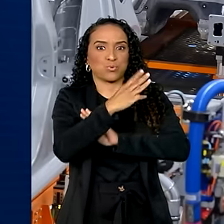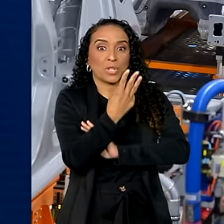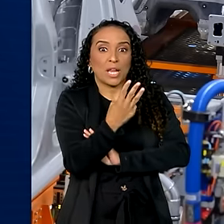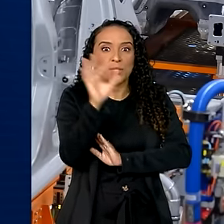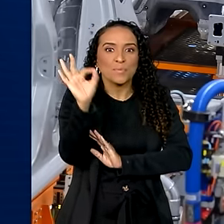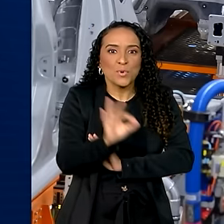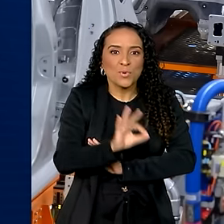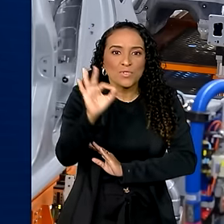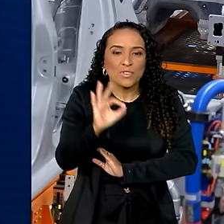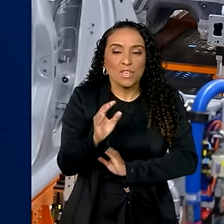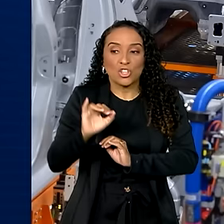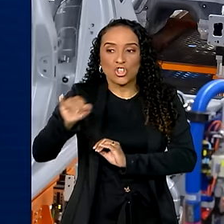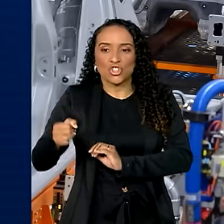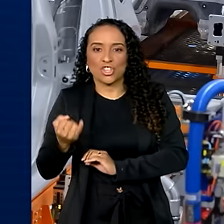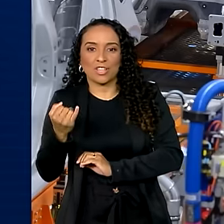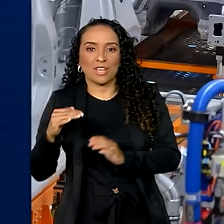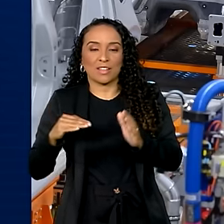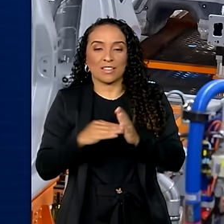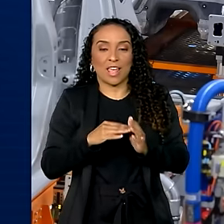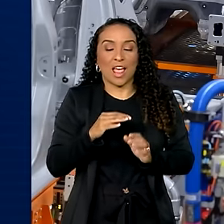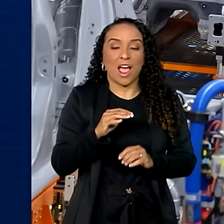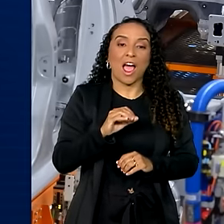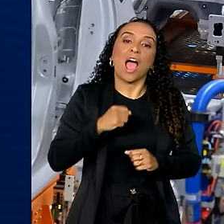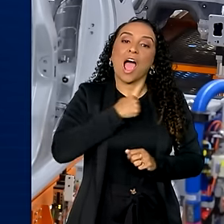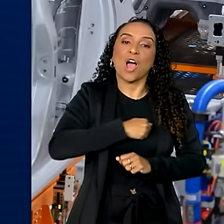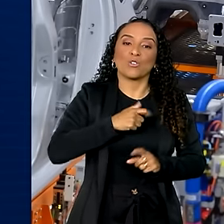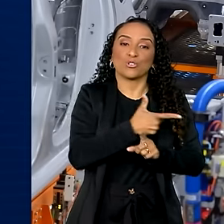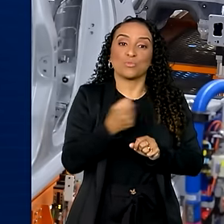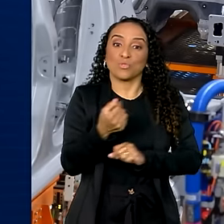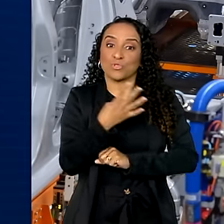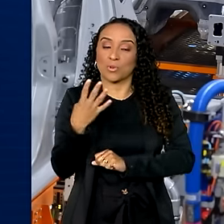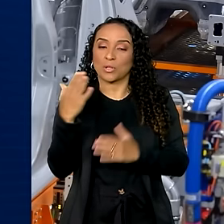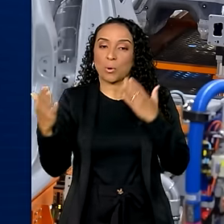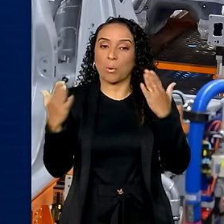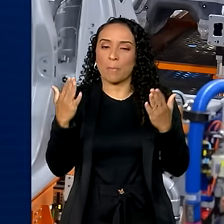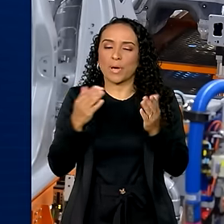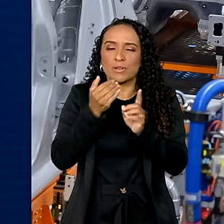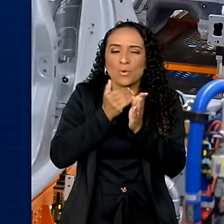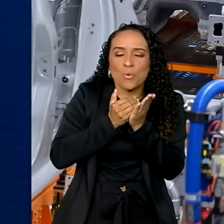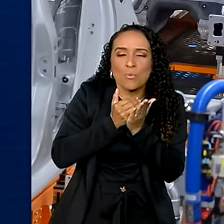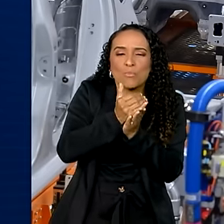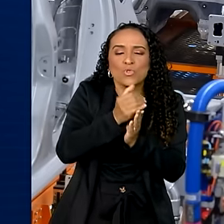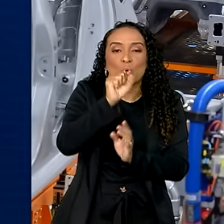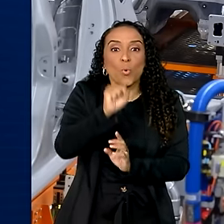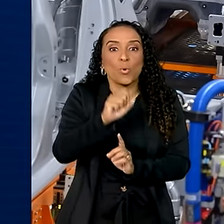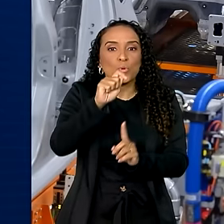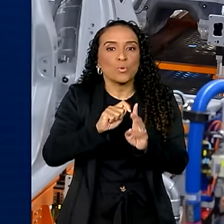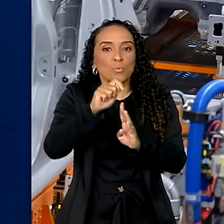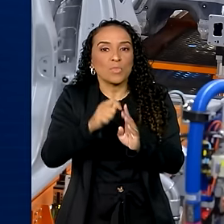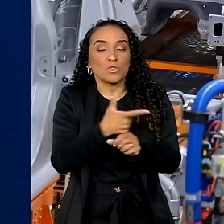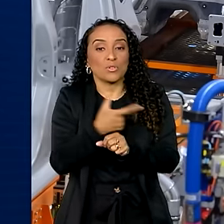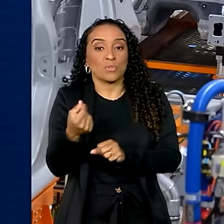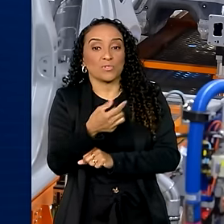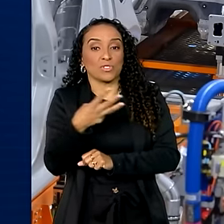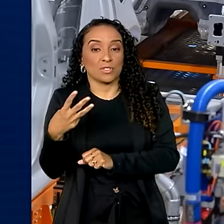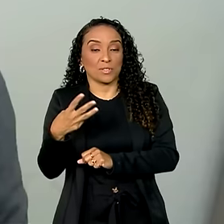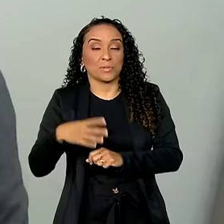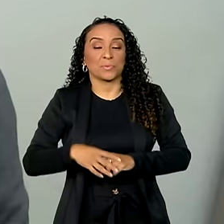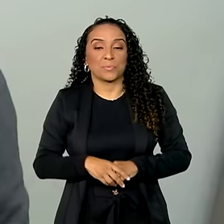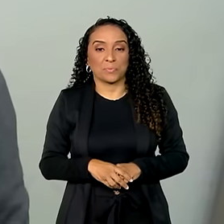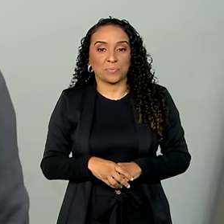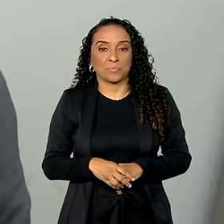% de janeiro a agosto de 2024, em relação aos primeiros oito meses de 2023.